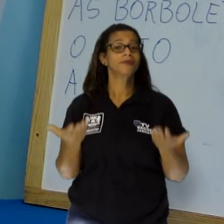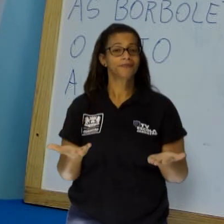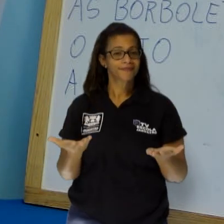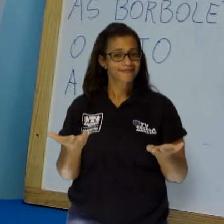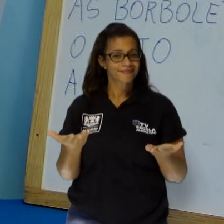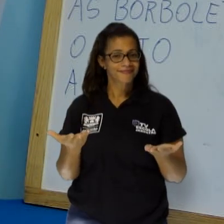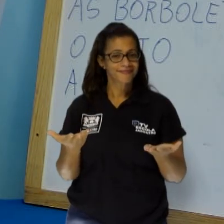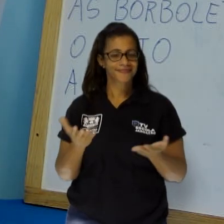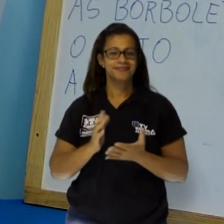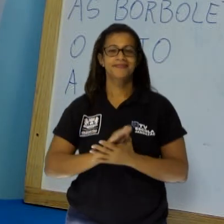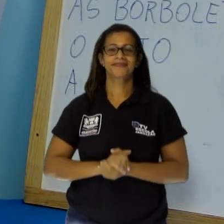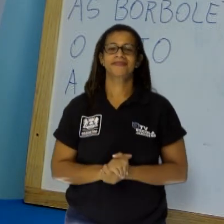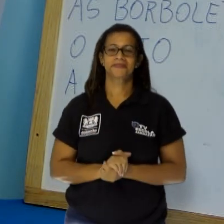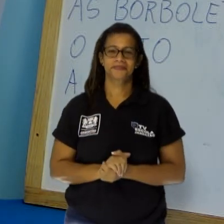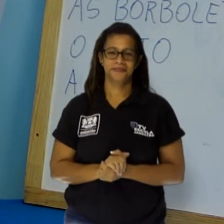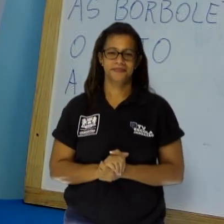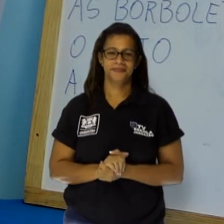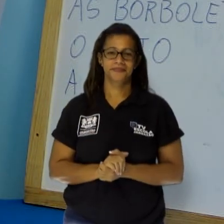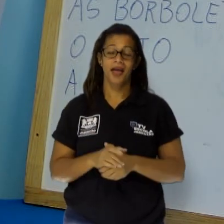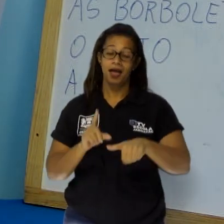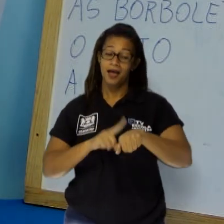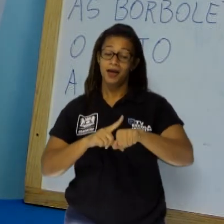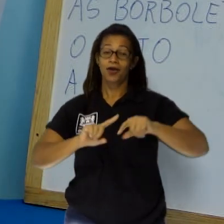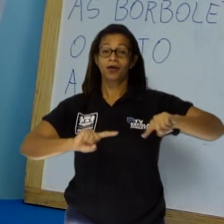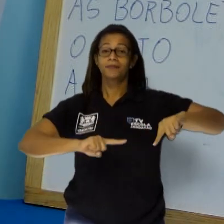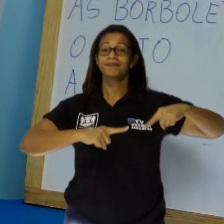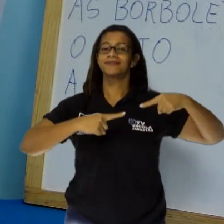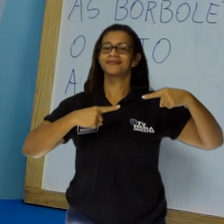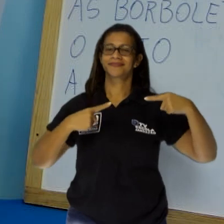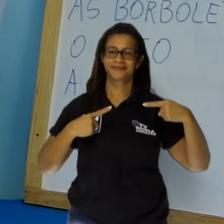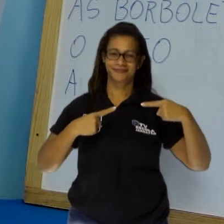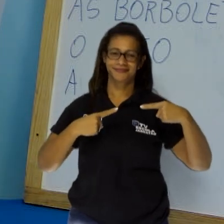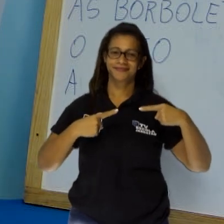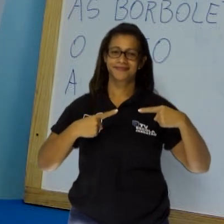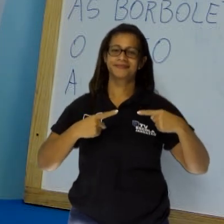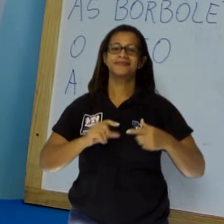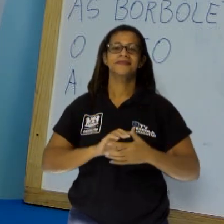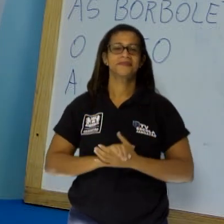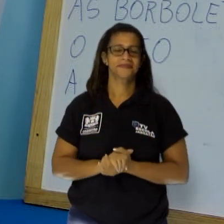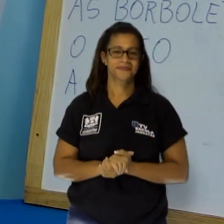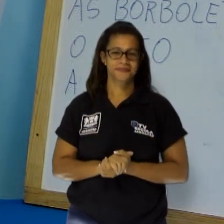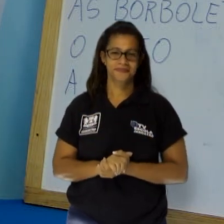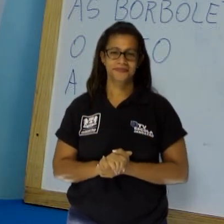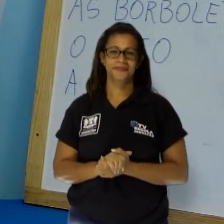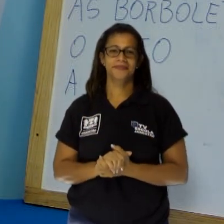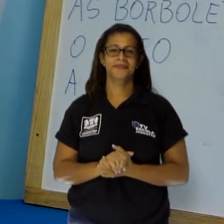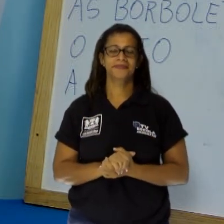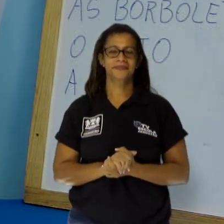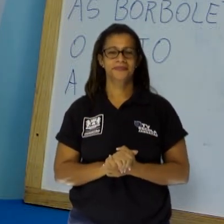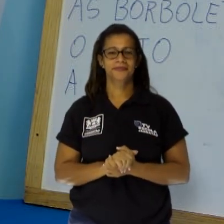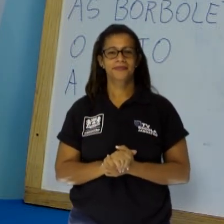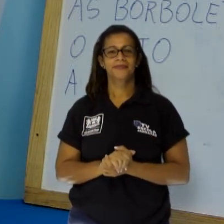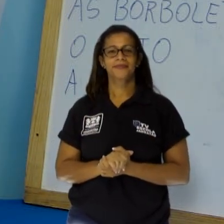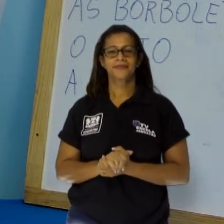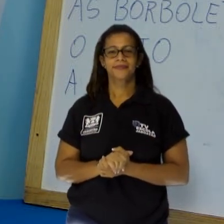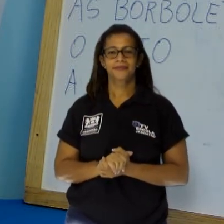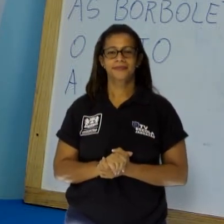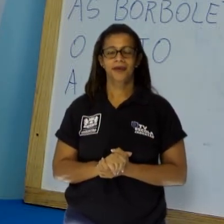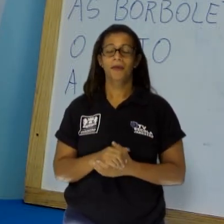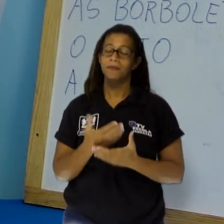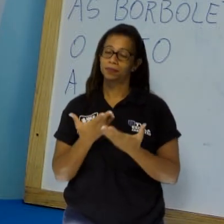desafio do dia? Isso mesmo, crianças! Já que